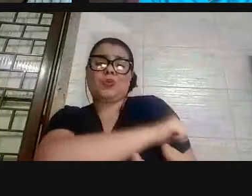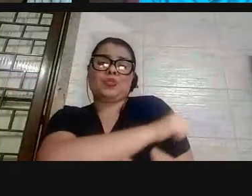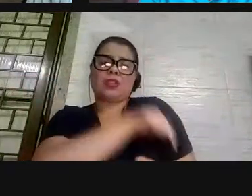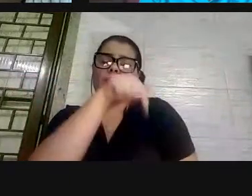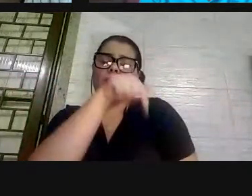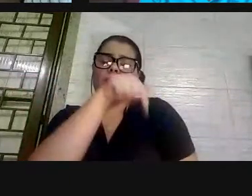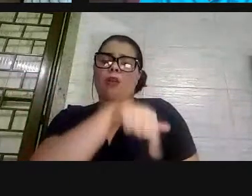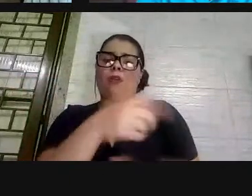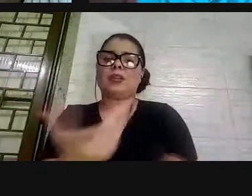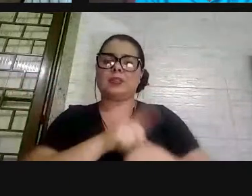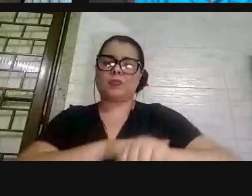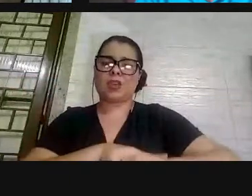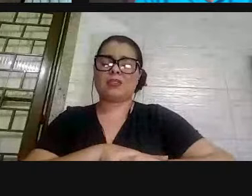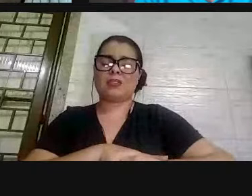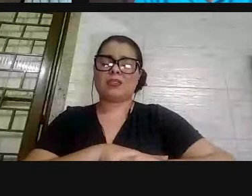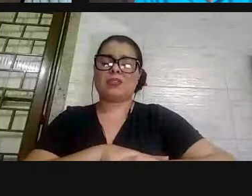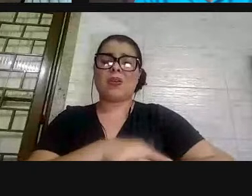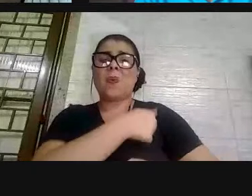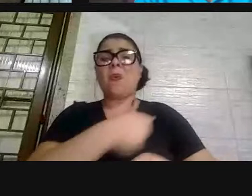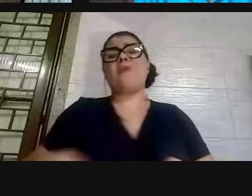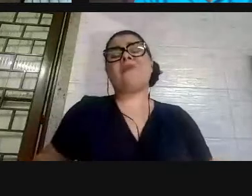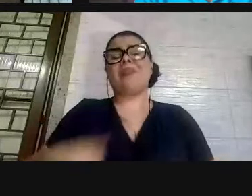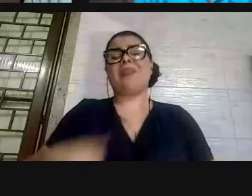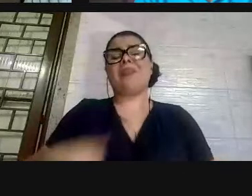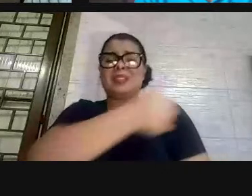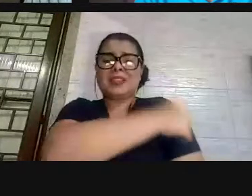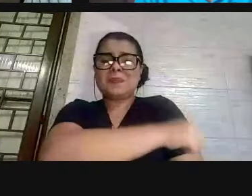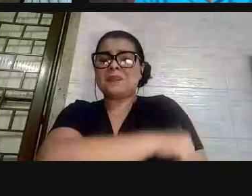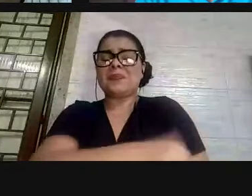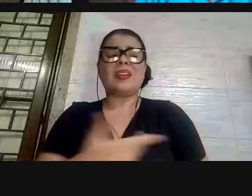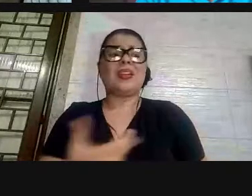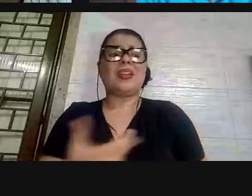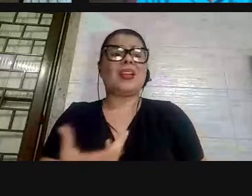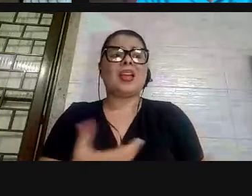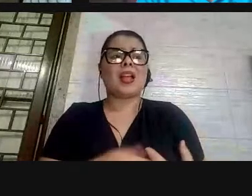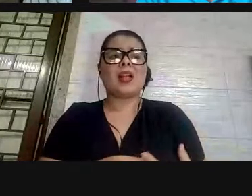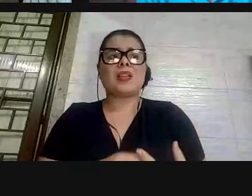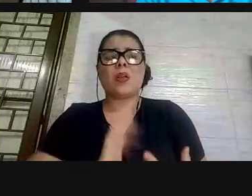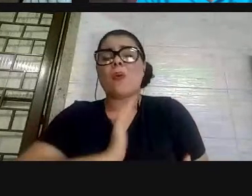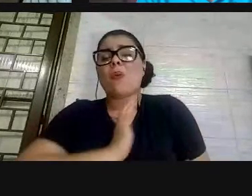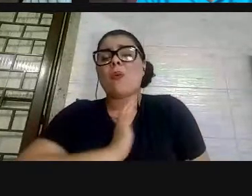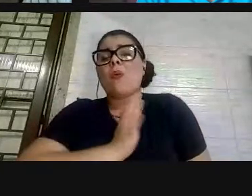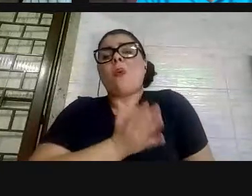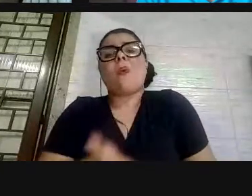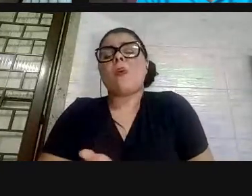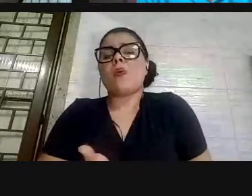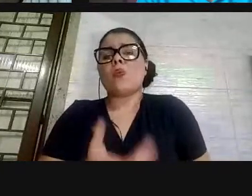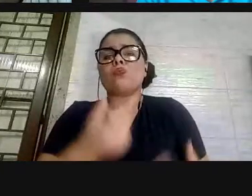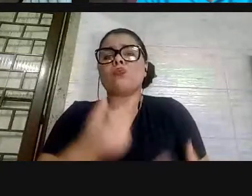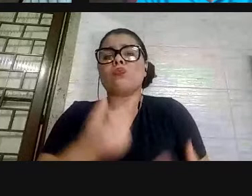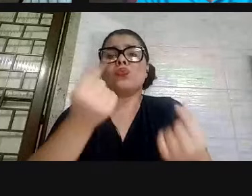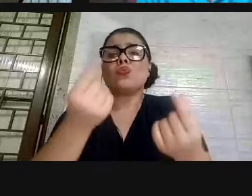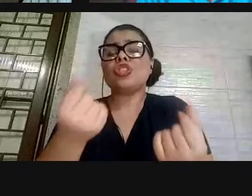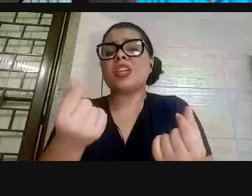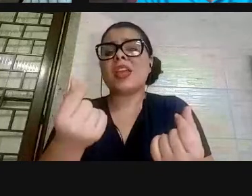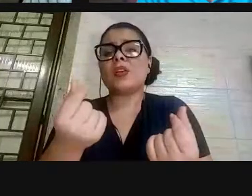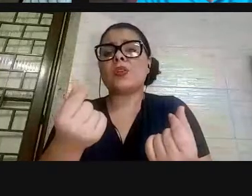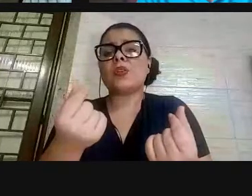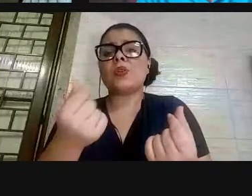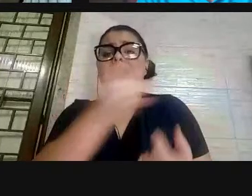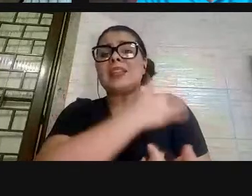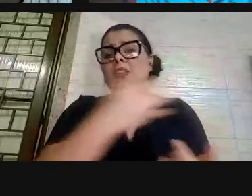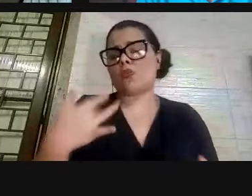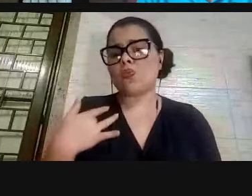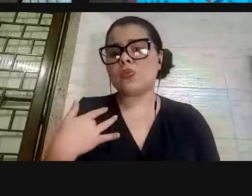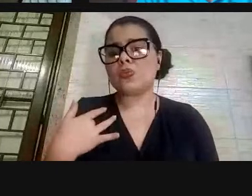governo do Rio de Janeiro, olha que coisa criminosa que aconteceu com recursos de EPIs, com recursos de